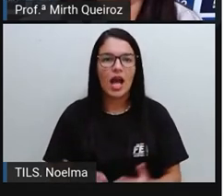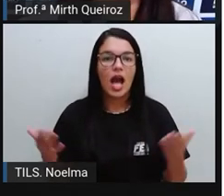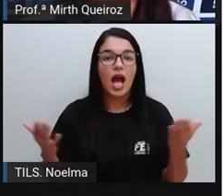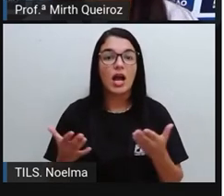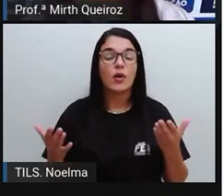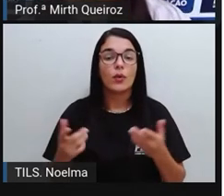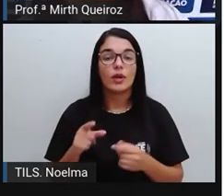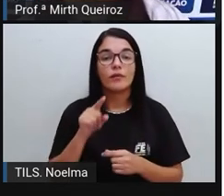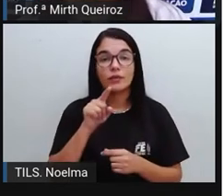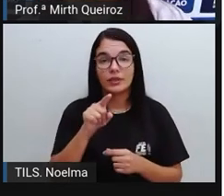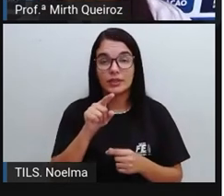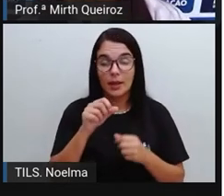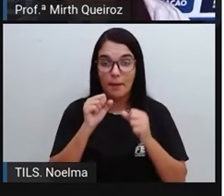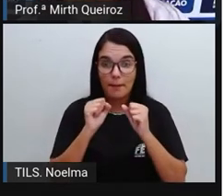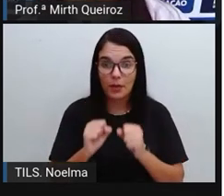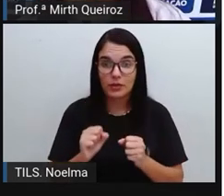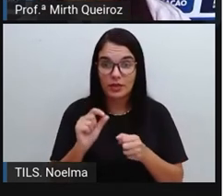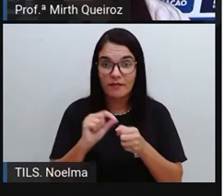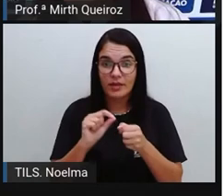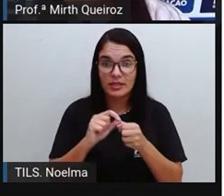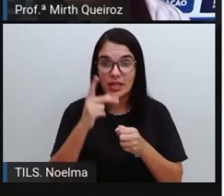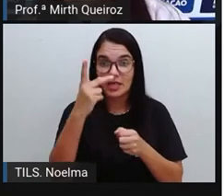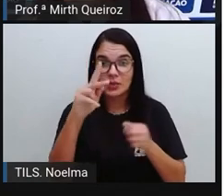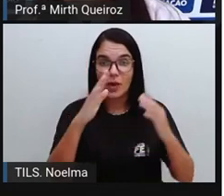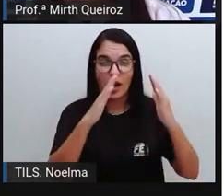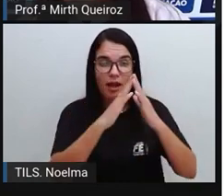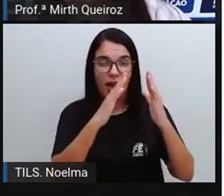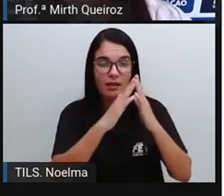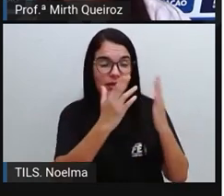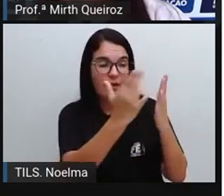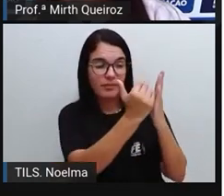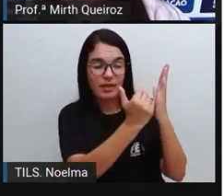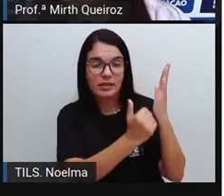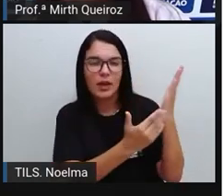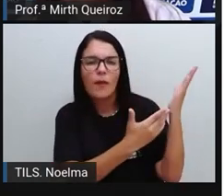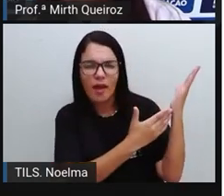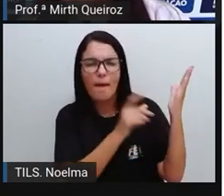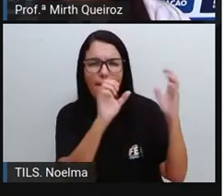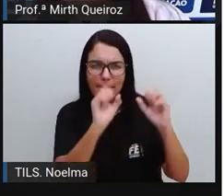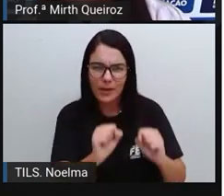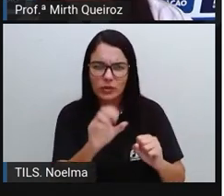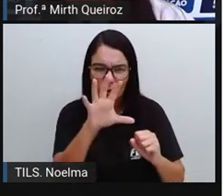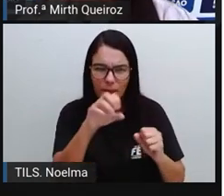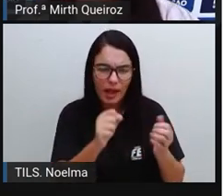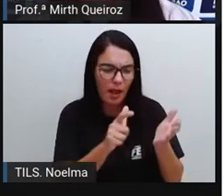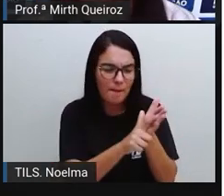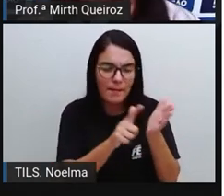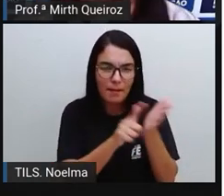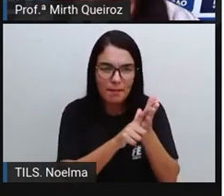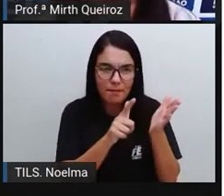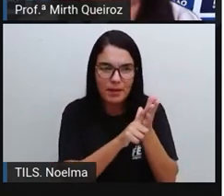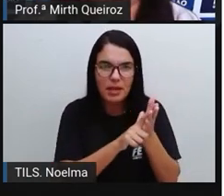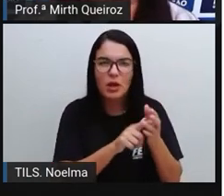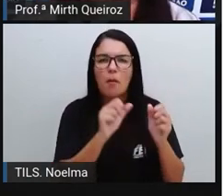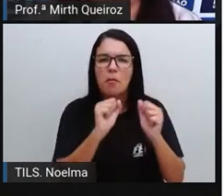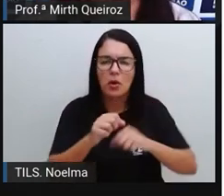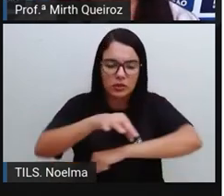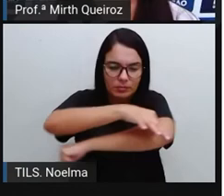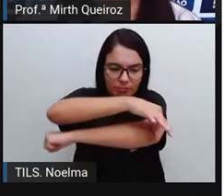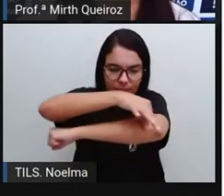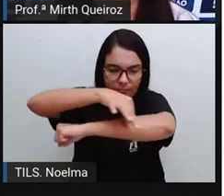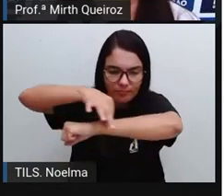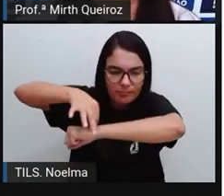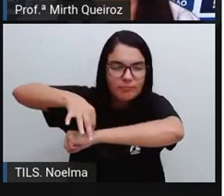Agora, tentem fazer essa figura aí na casa de vocês, certo? Pegam a folha quadriculada, pode pegar a régua lá,